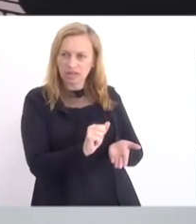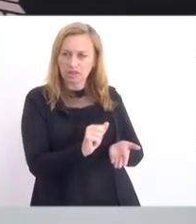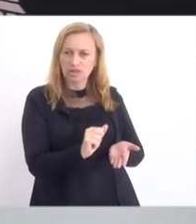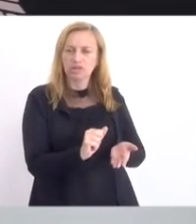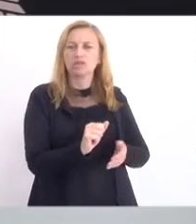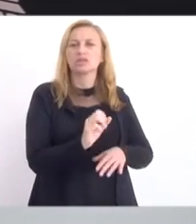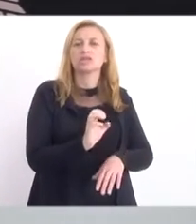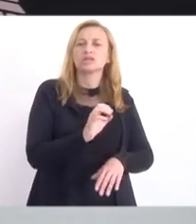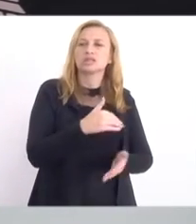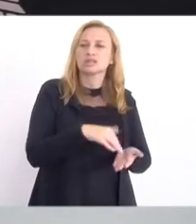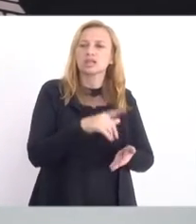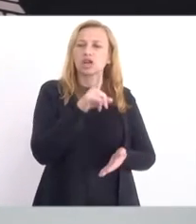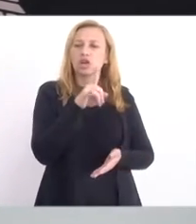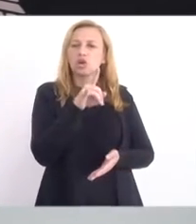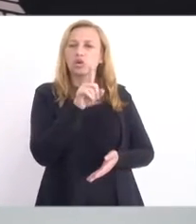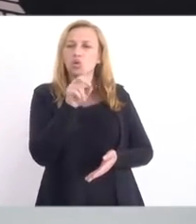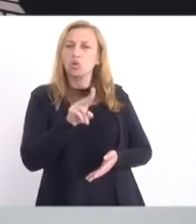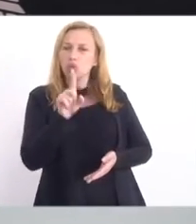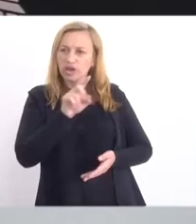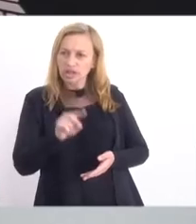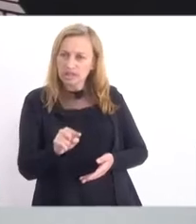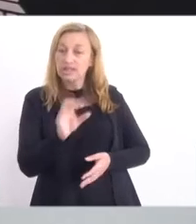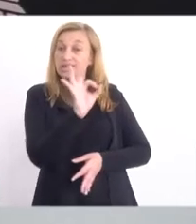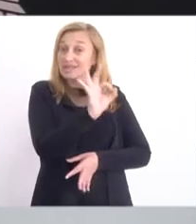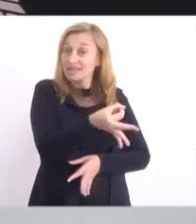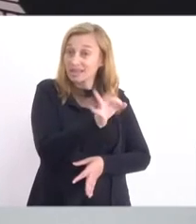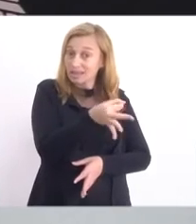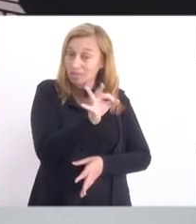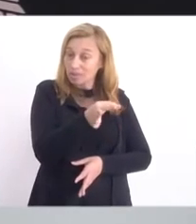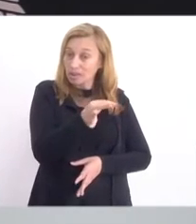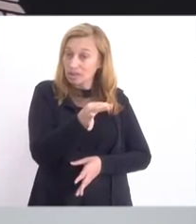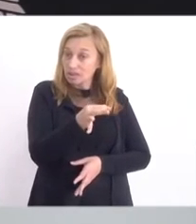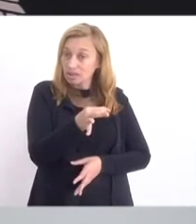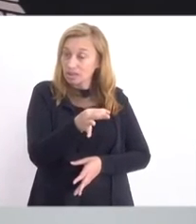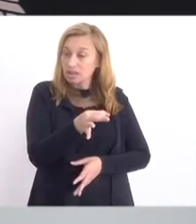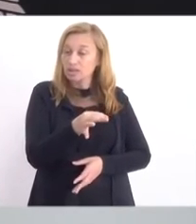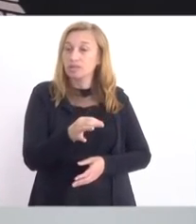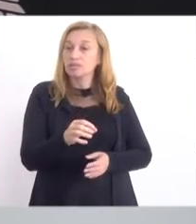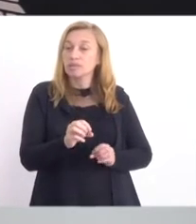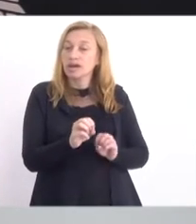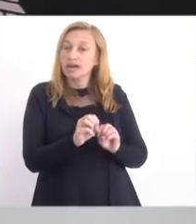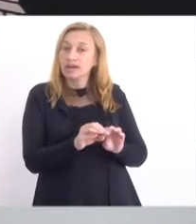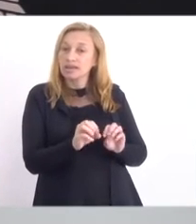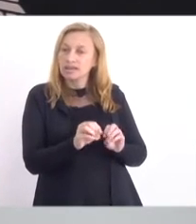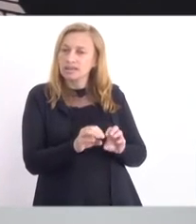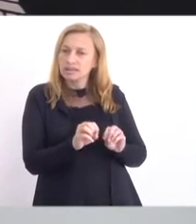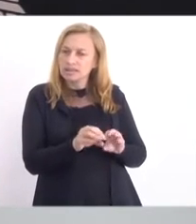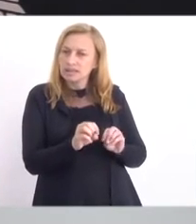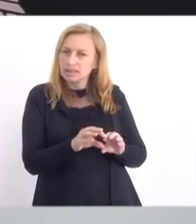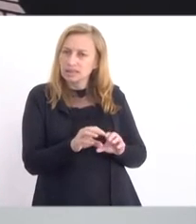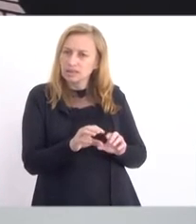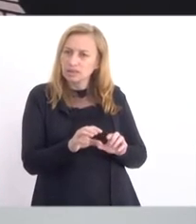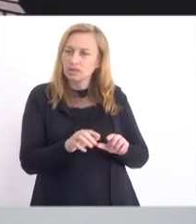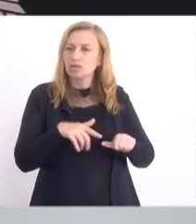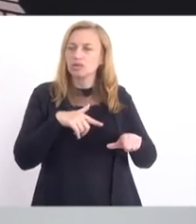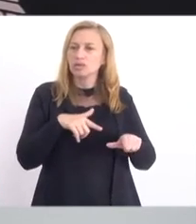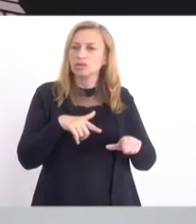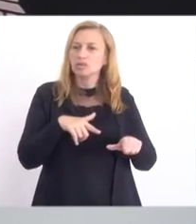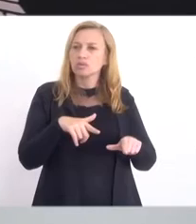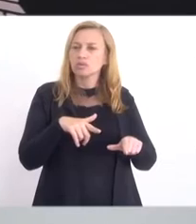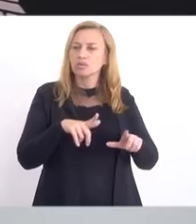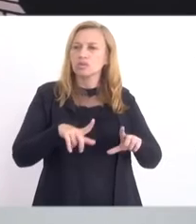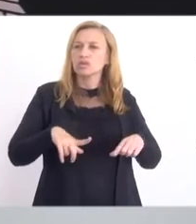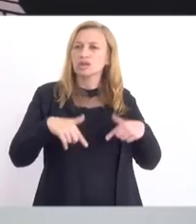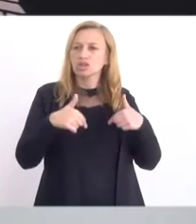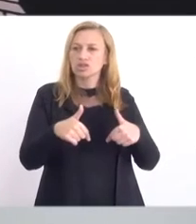Cláudio, exatamente para disciplinar as operações por meio